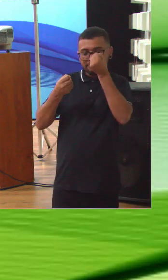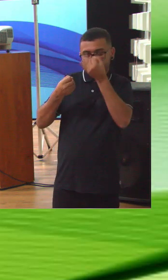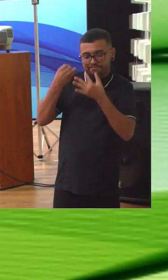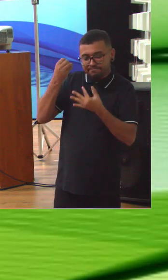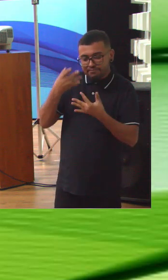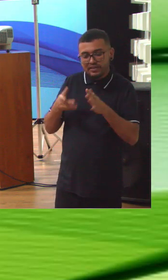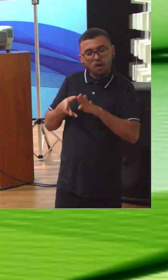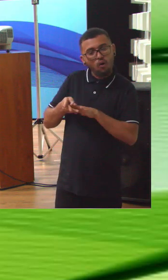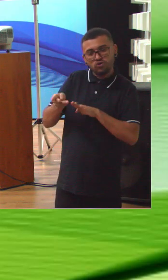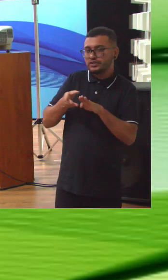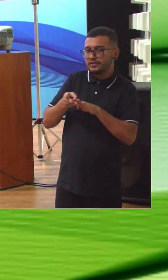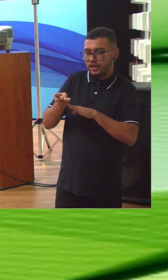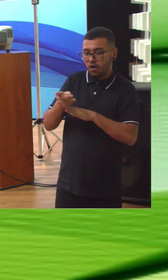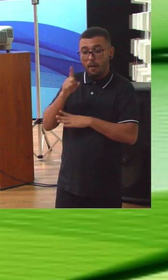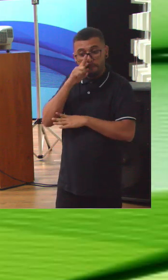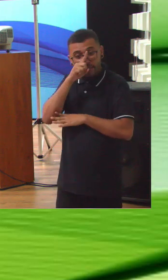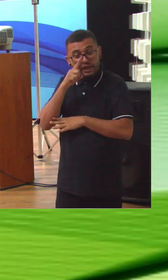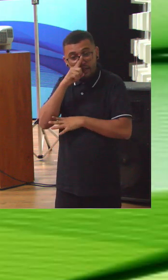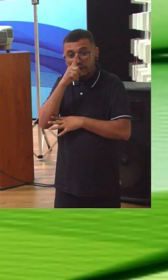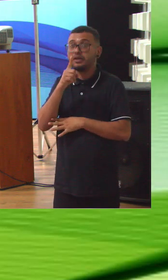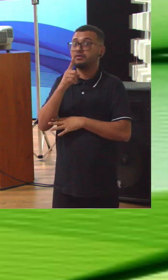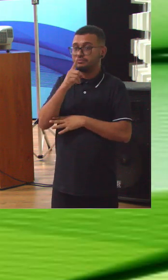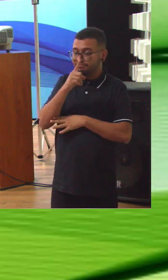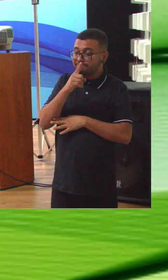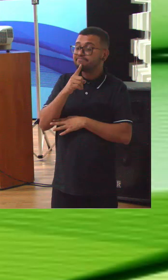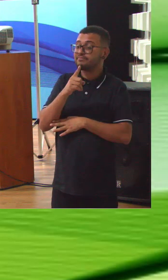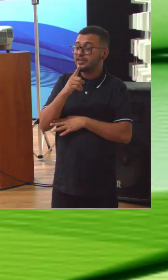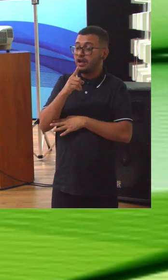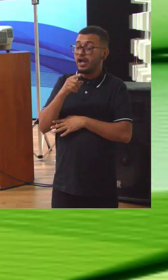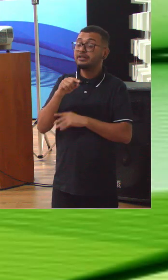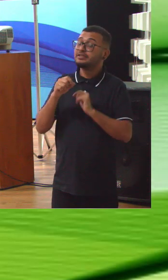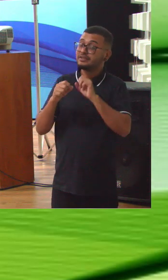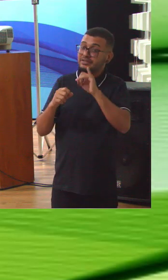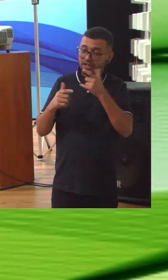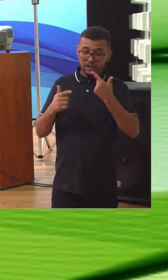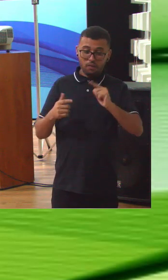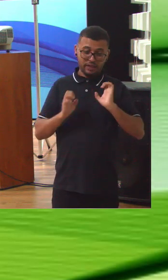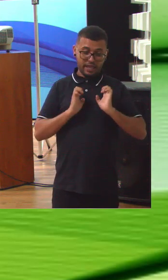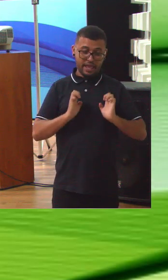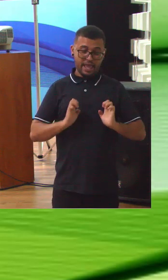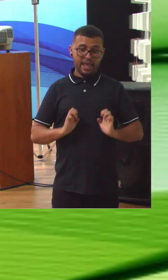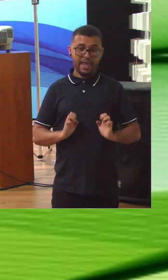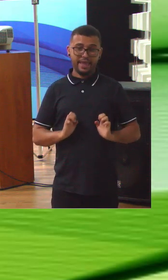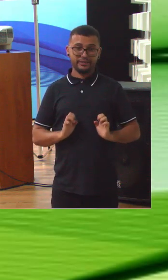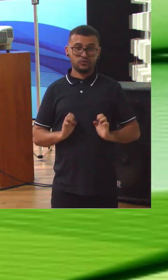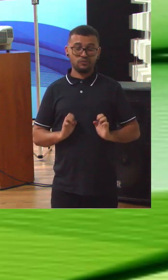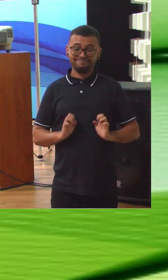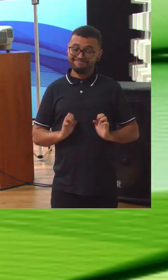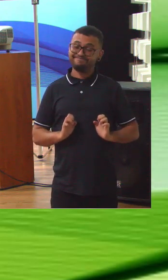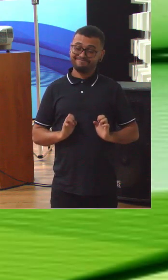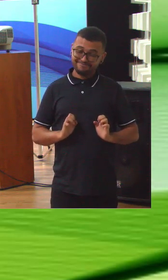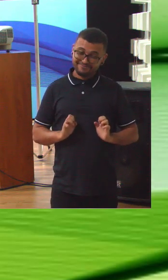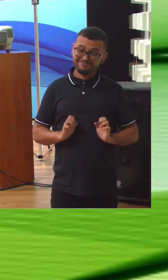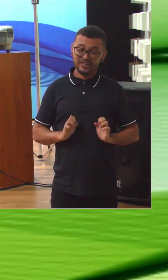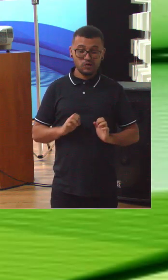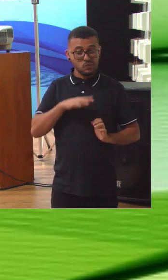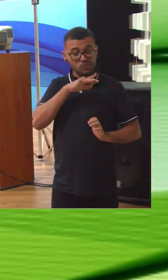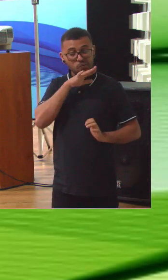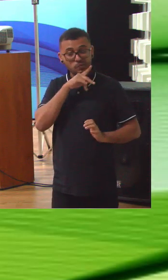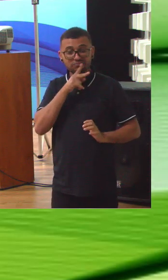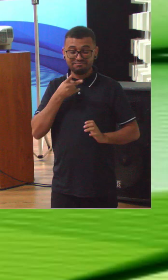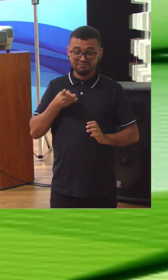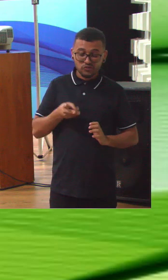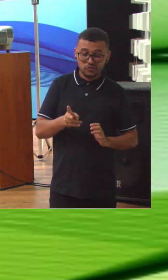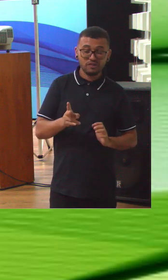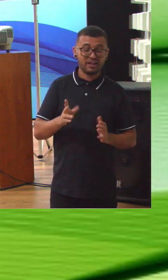Não havendo gestão de ética pode haver um risco maior de comportamentos não éticos? Sim. Pode haver